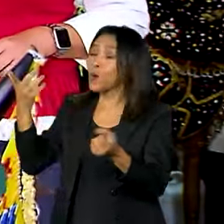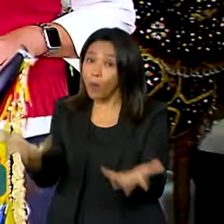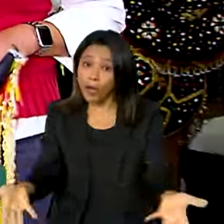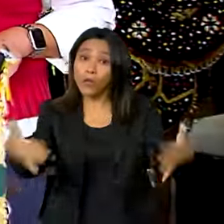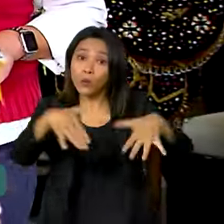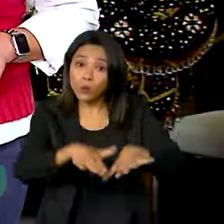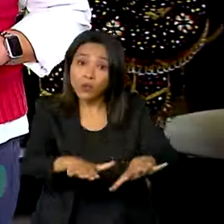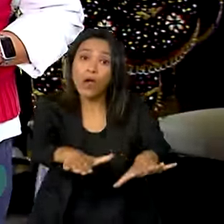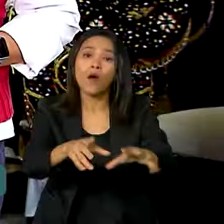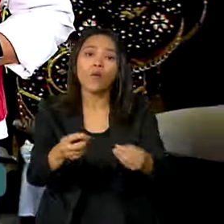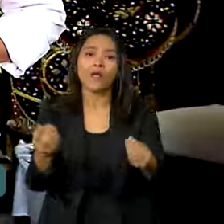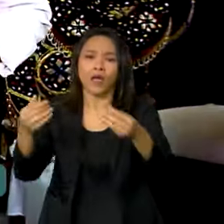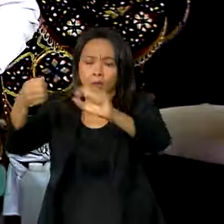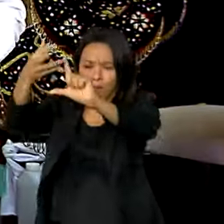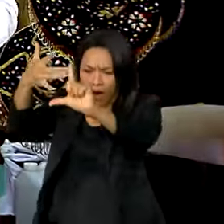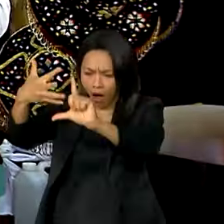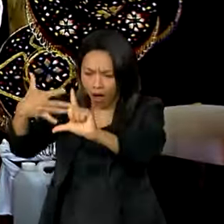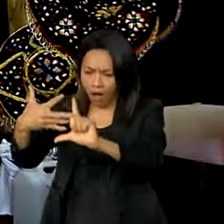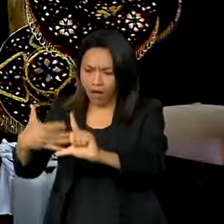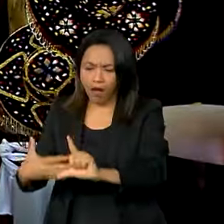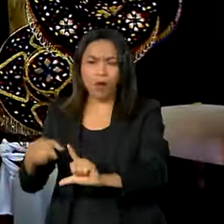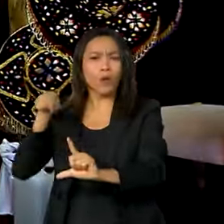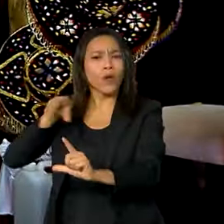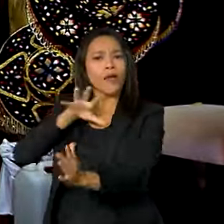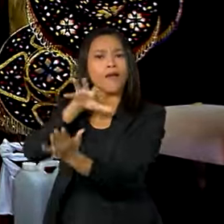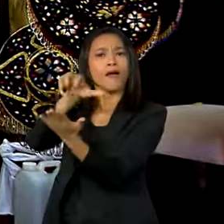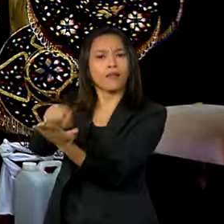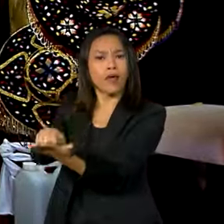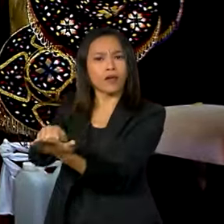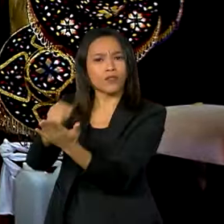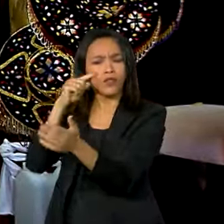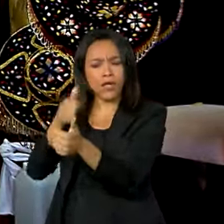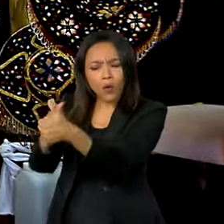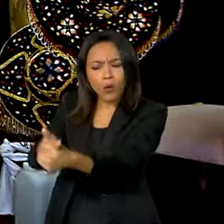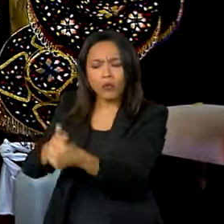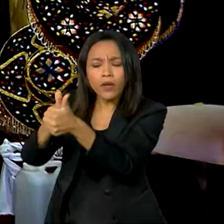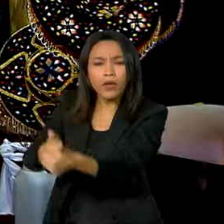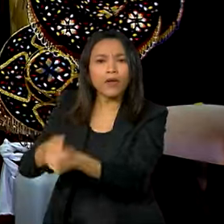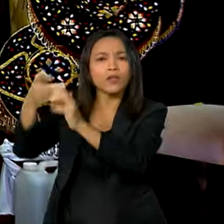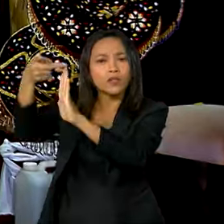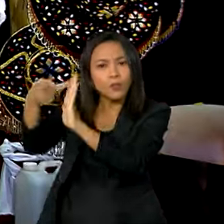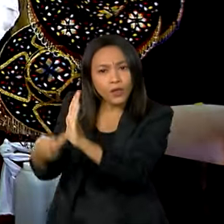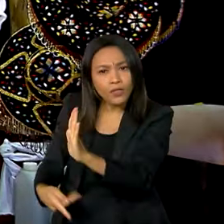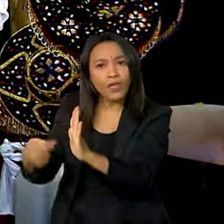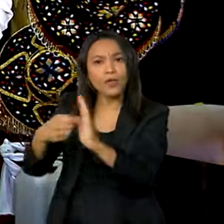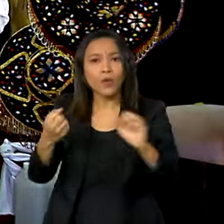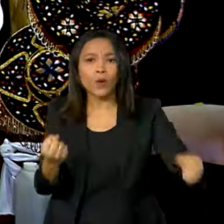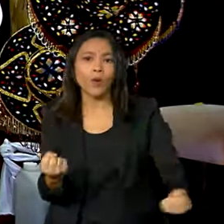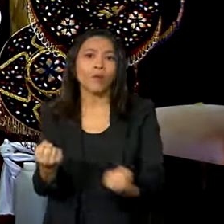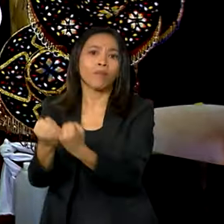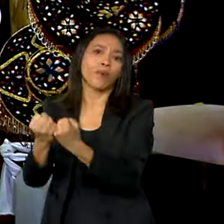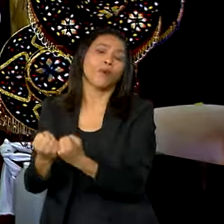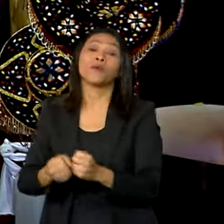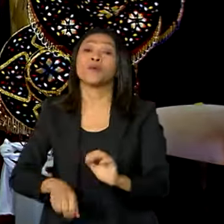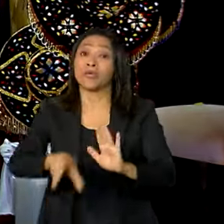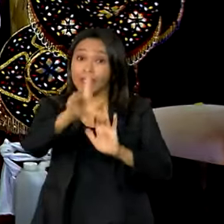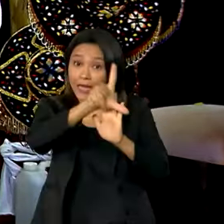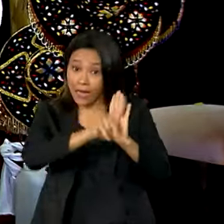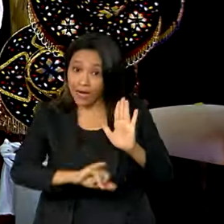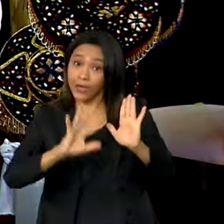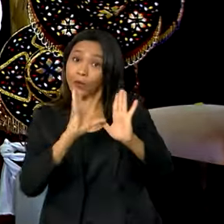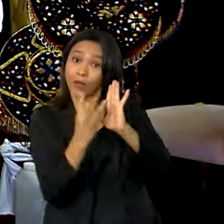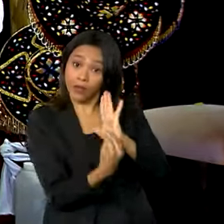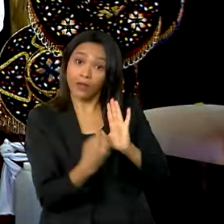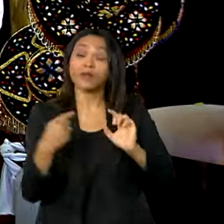na plataforma de cadastro e acompanhamento de projetos financiados pela Lei Rouanet. Também foi definido